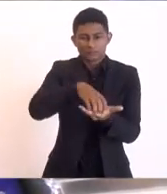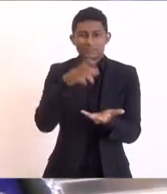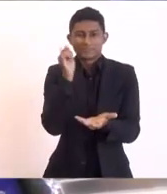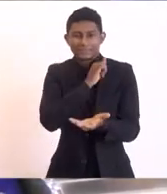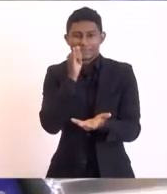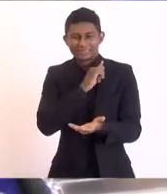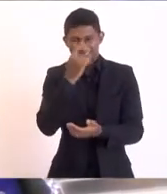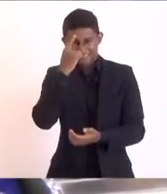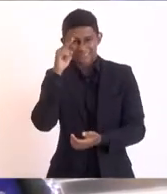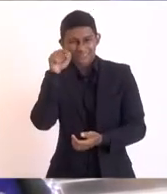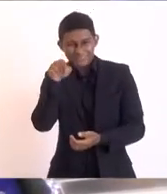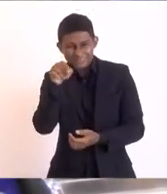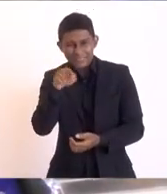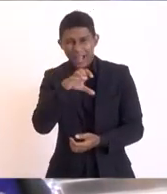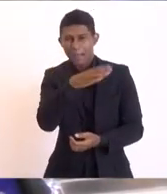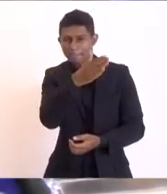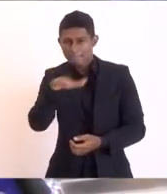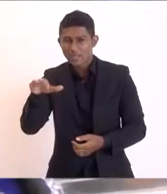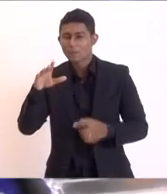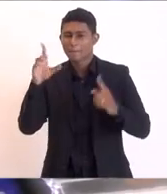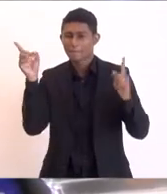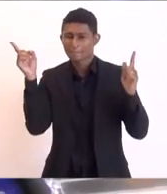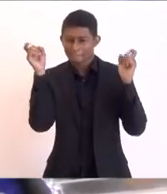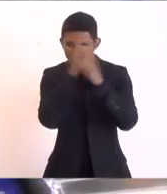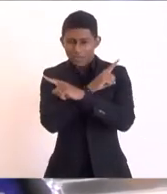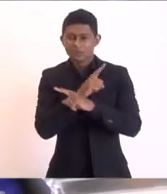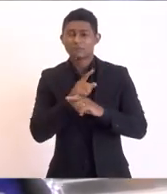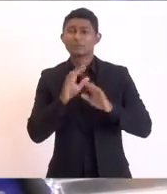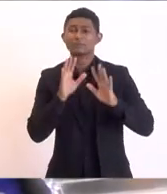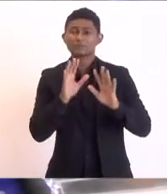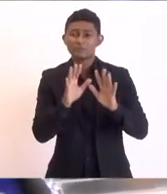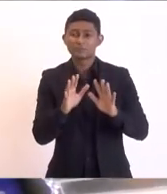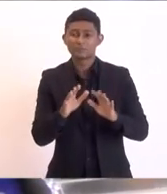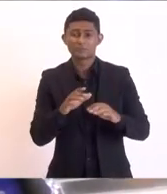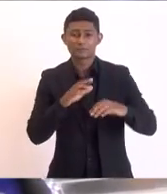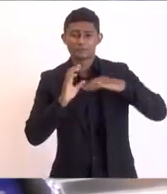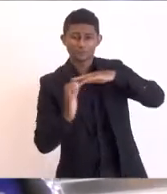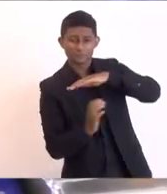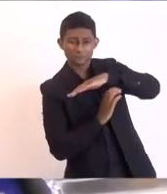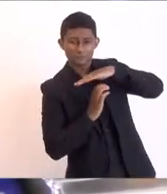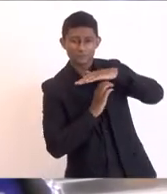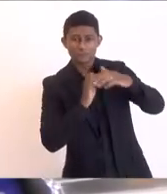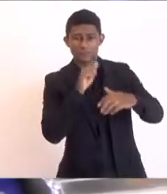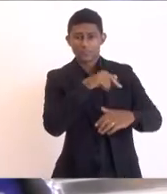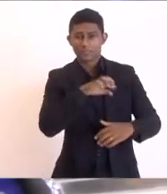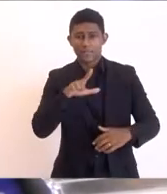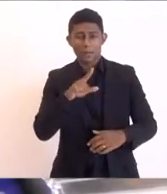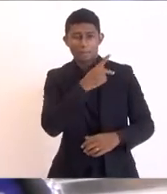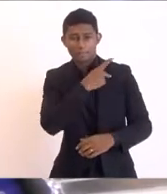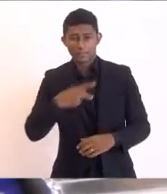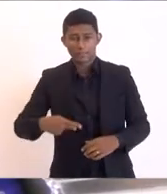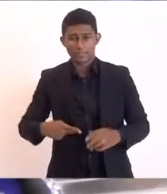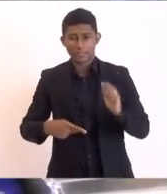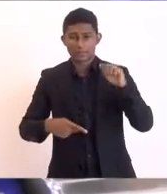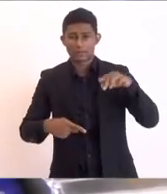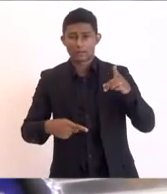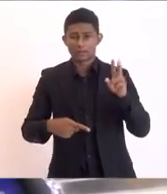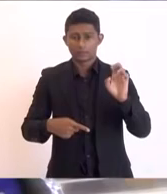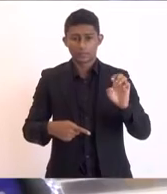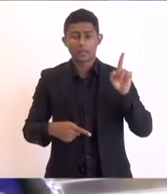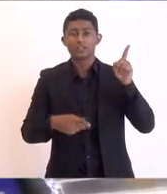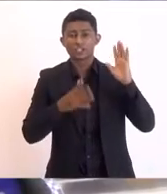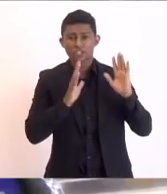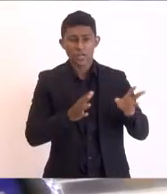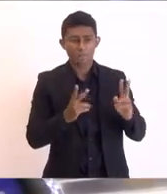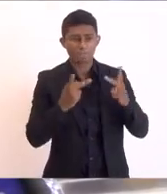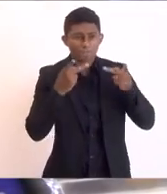gargalo lá do nosso município hoje, mas graças ao empenho da Enel o presidente André Pipetone esteve lá em Casimiro e a Enel já